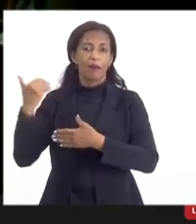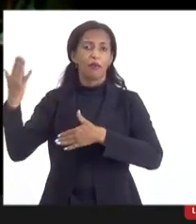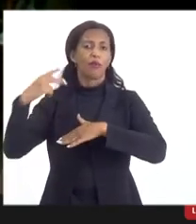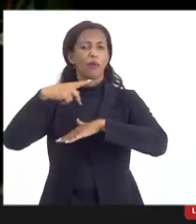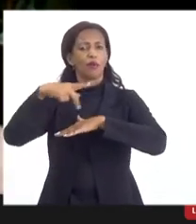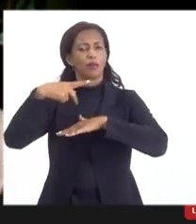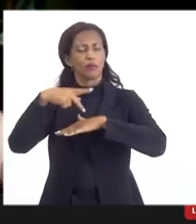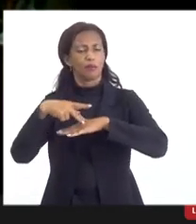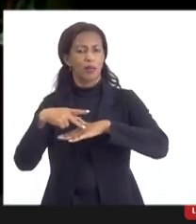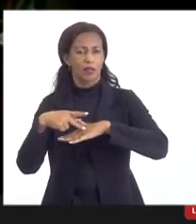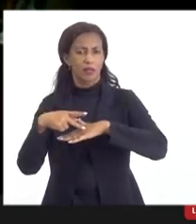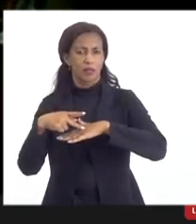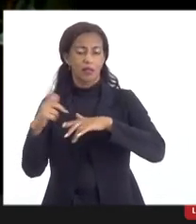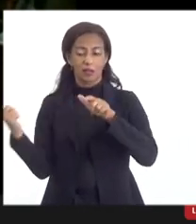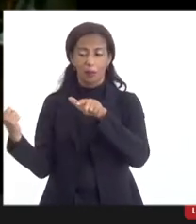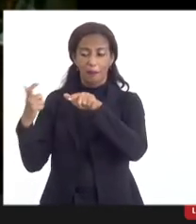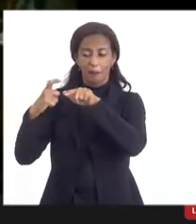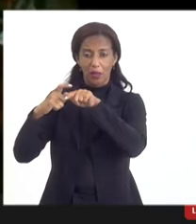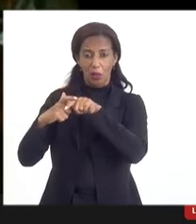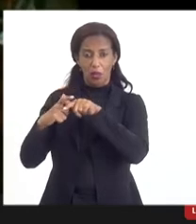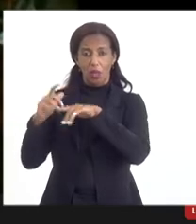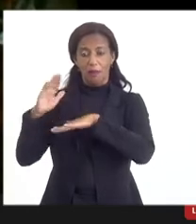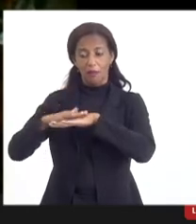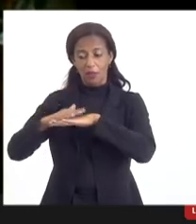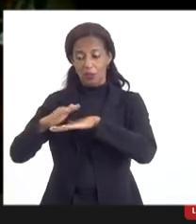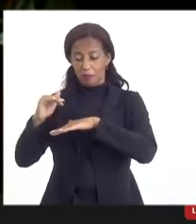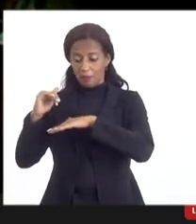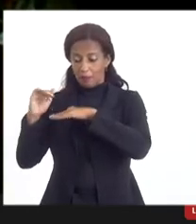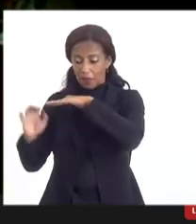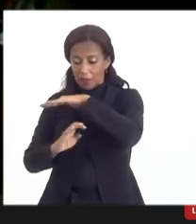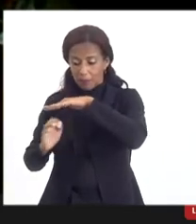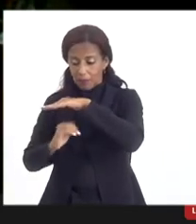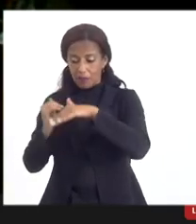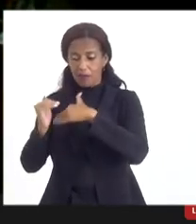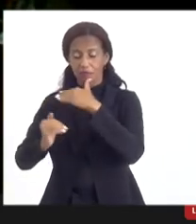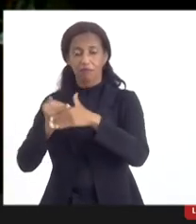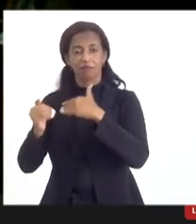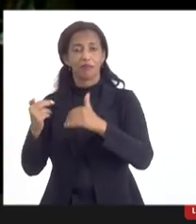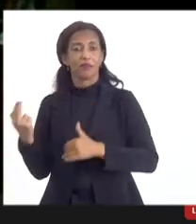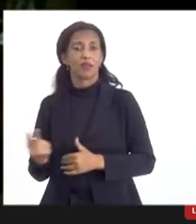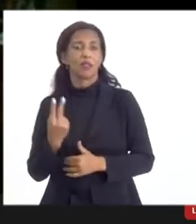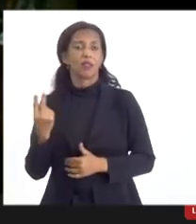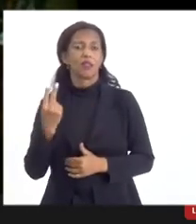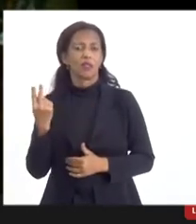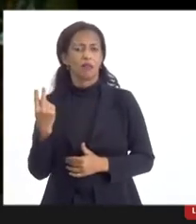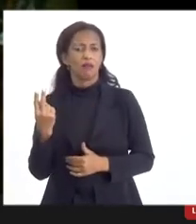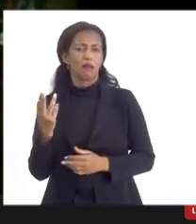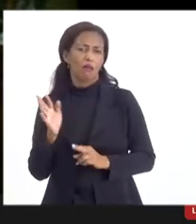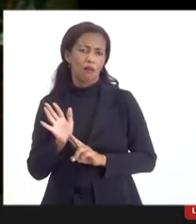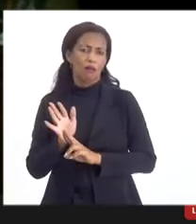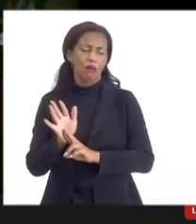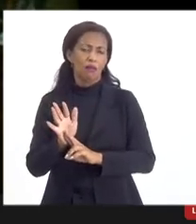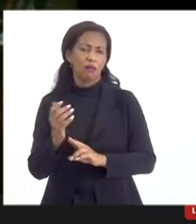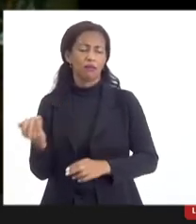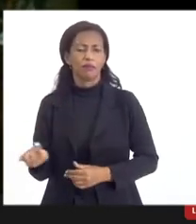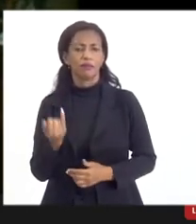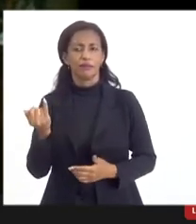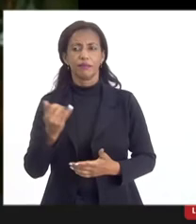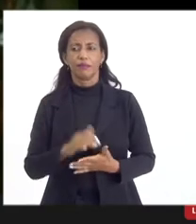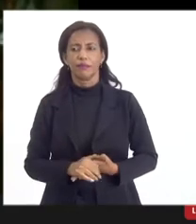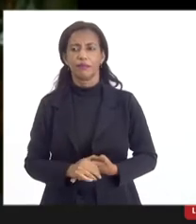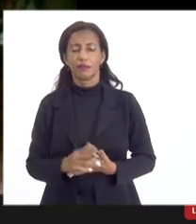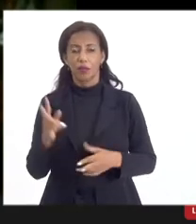São itens menores, mas para aquela empresa que está desenvolvendo, tem um valor bastante representativo. Então, acho que